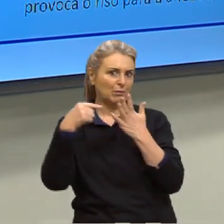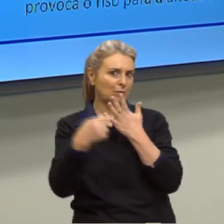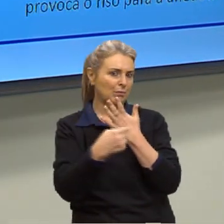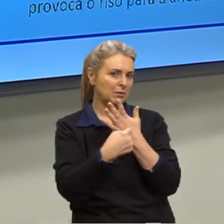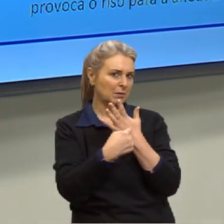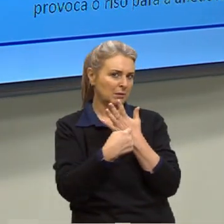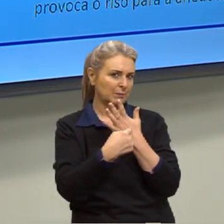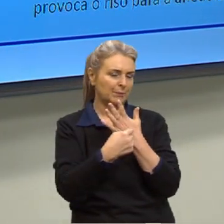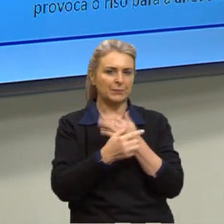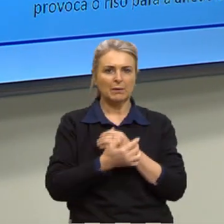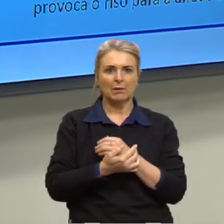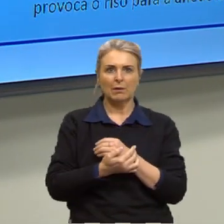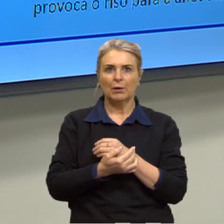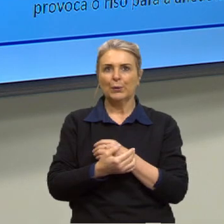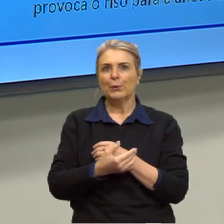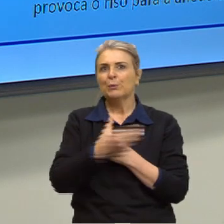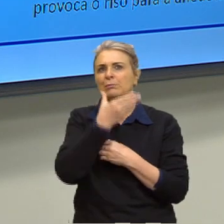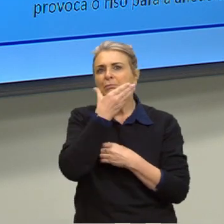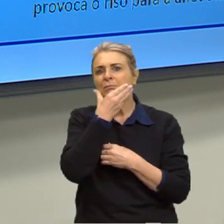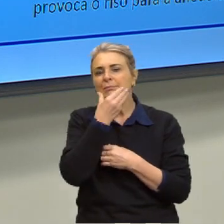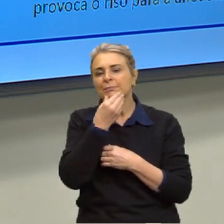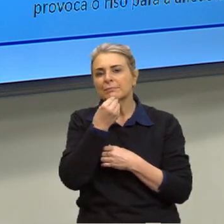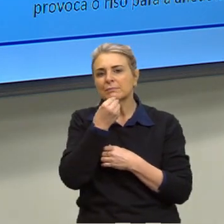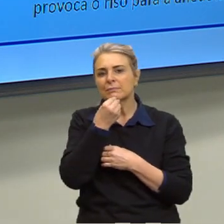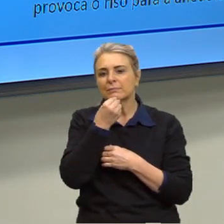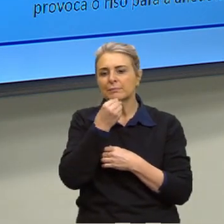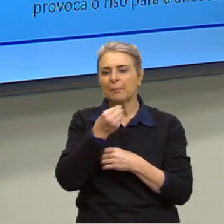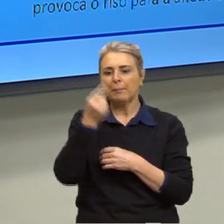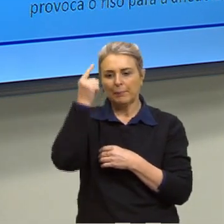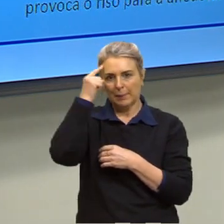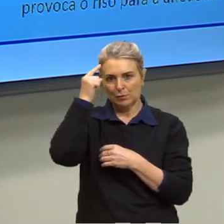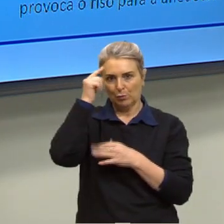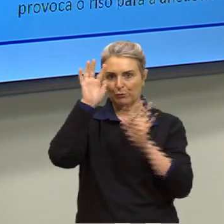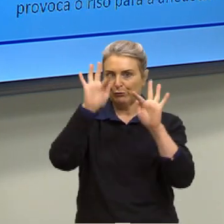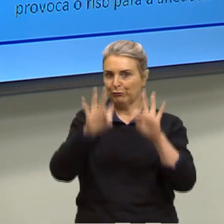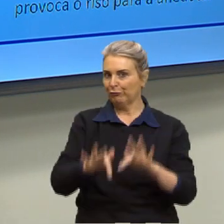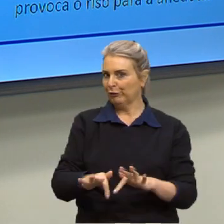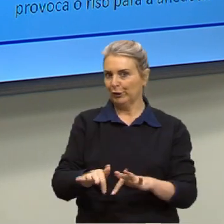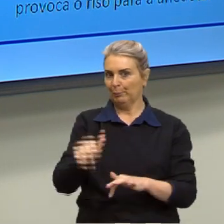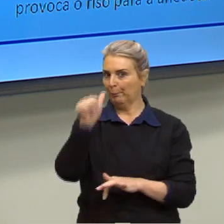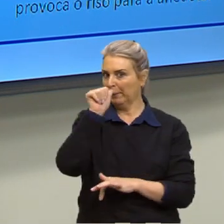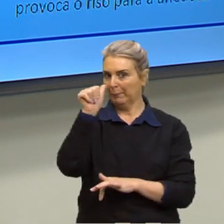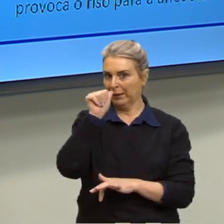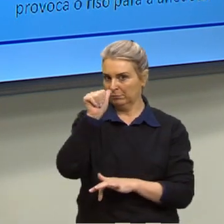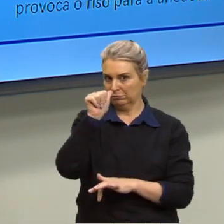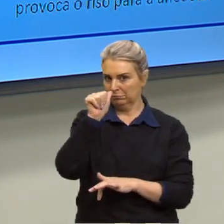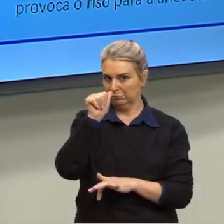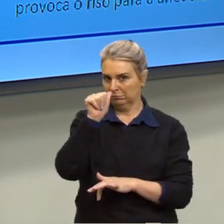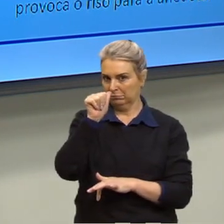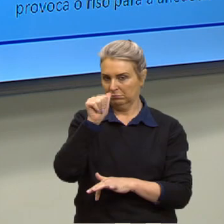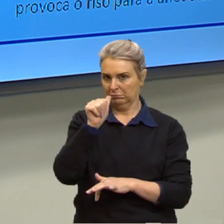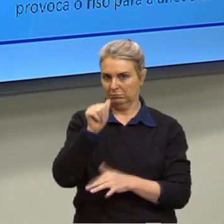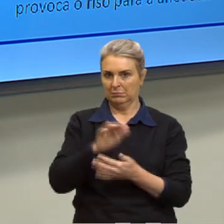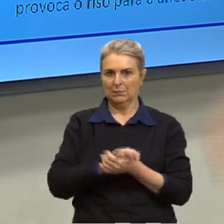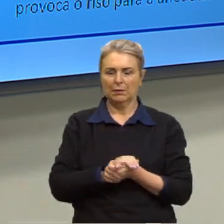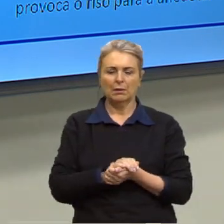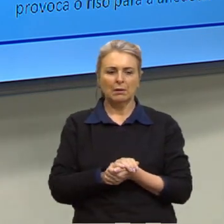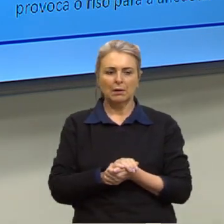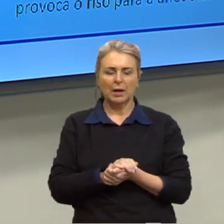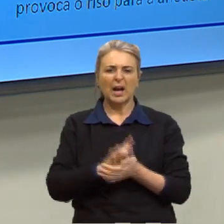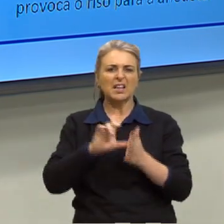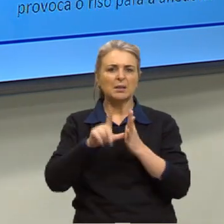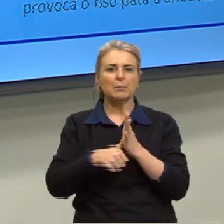dizia assim, um rapaz decidiu não beber mais álcool. E daí ele fala que ele bebeu